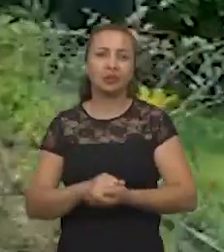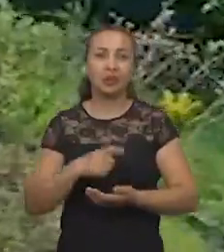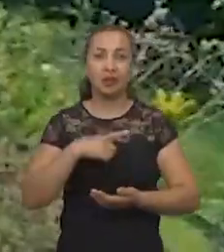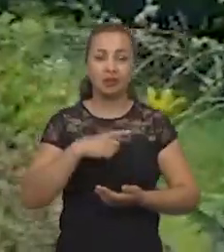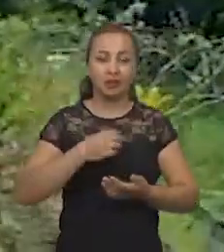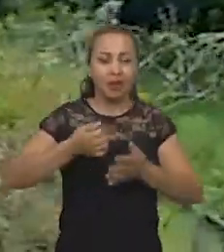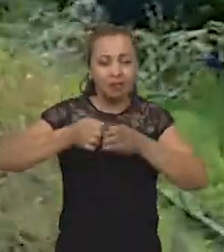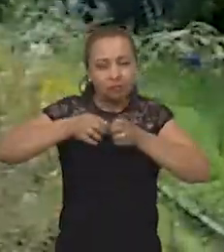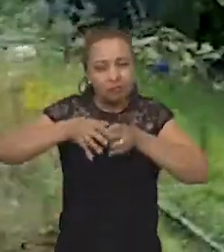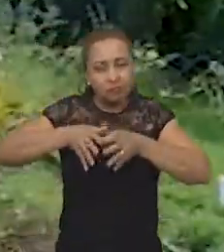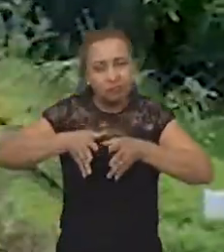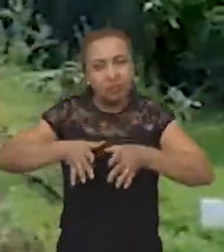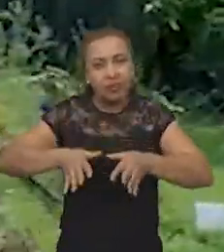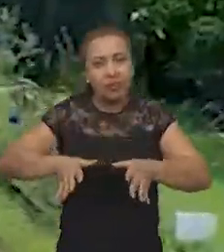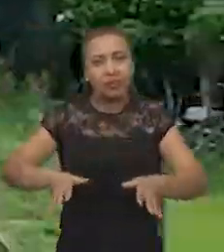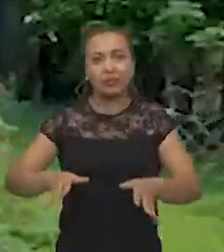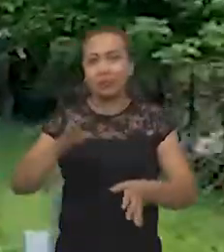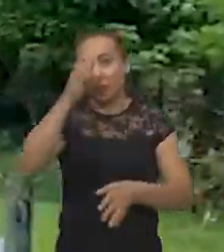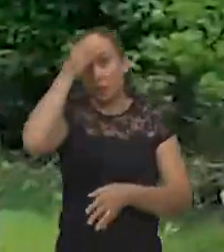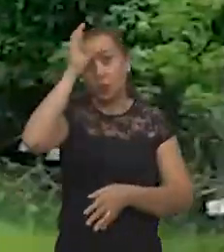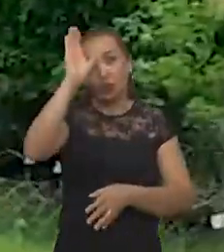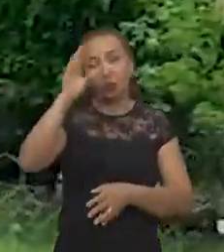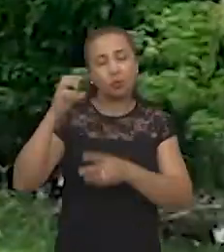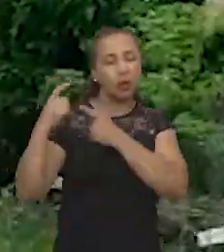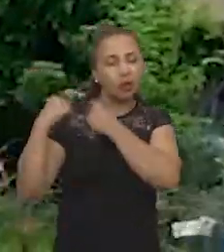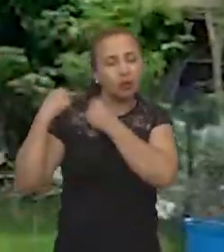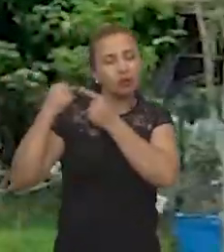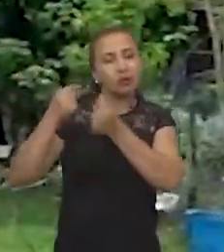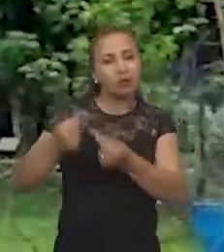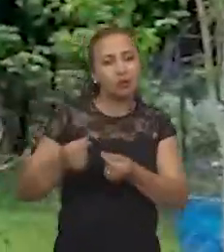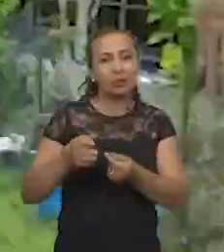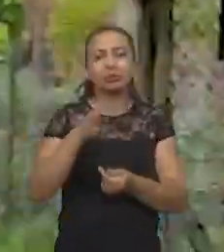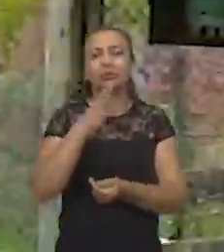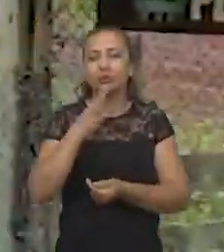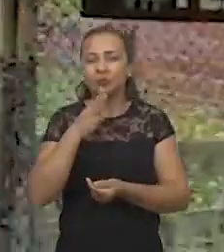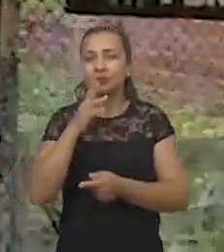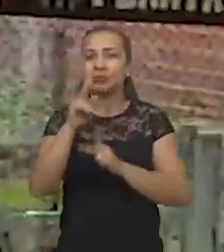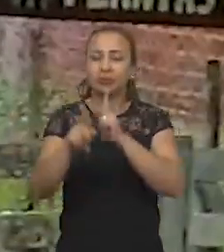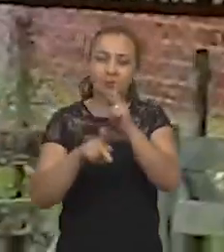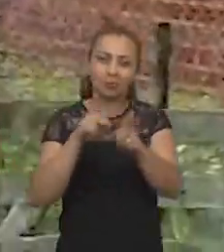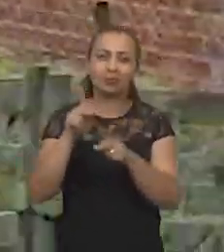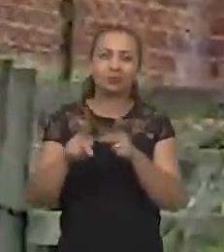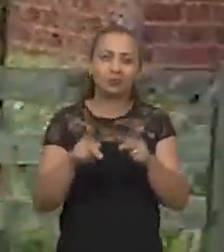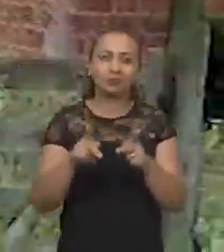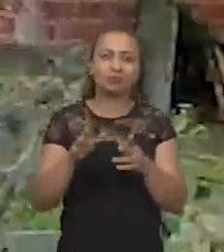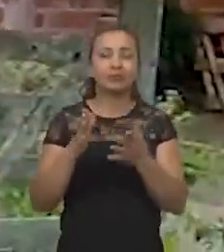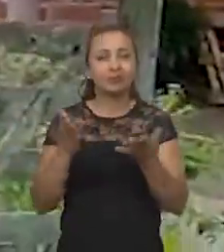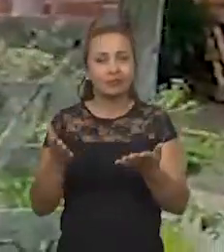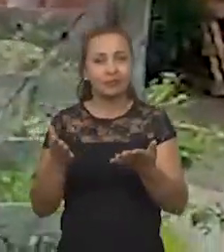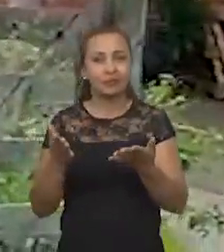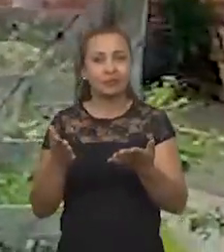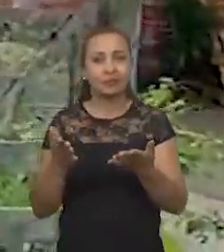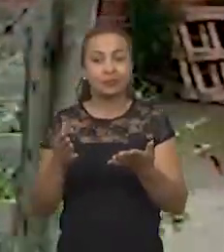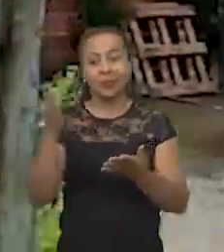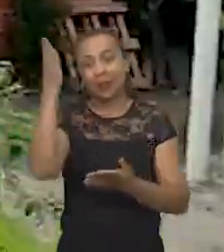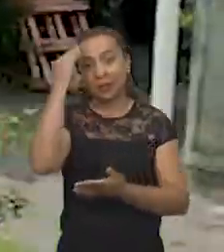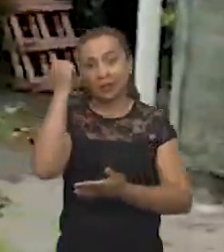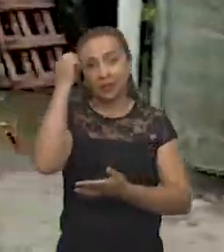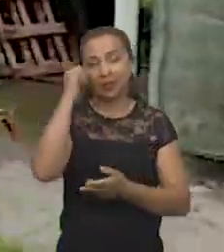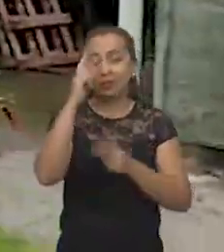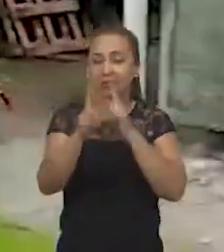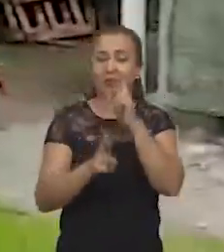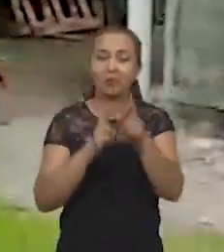tem a raiz nas culturas tradicionais, no conhecimento popular. Então, os